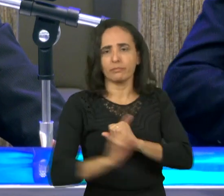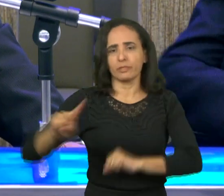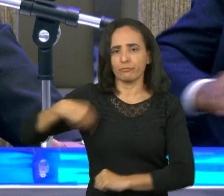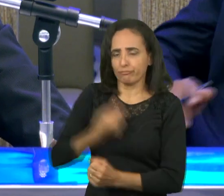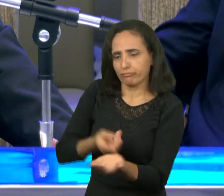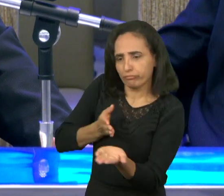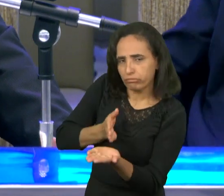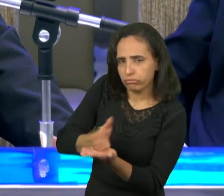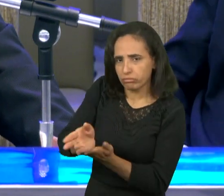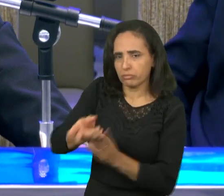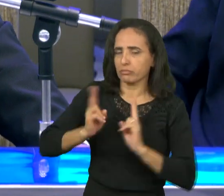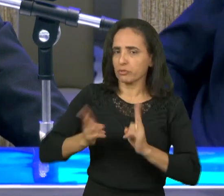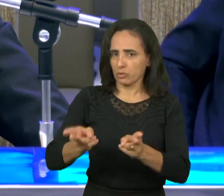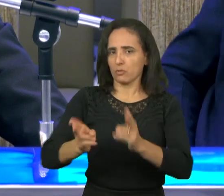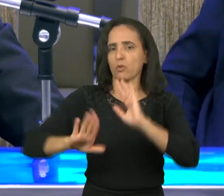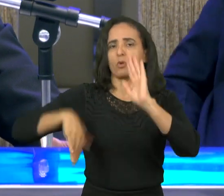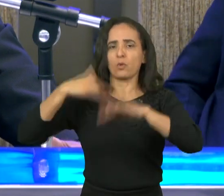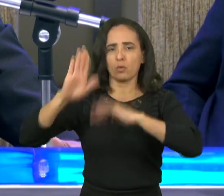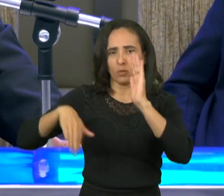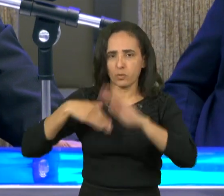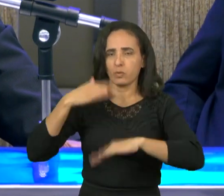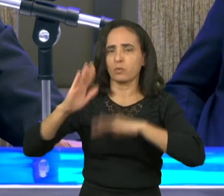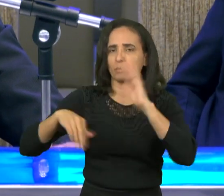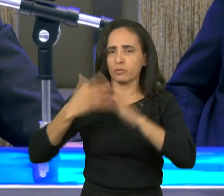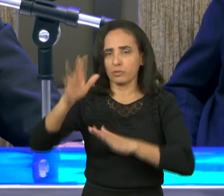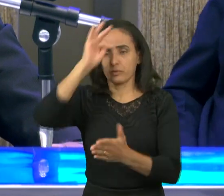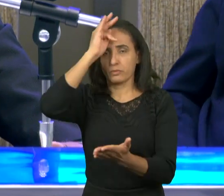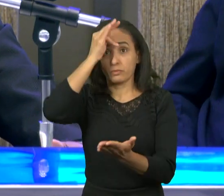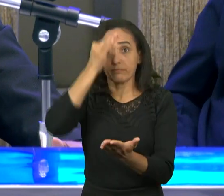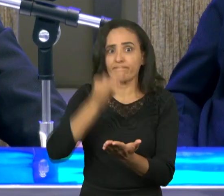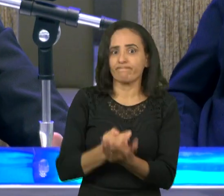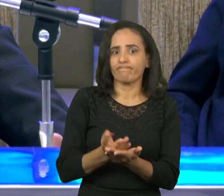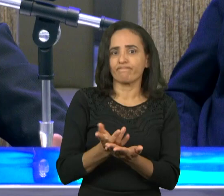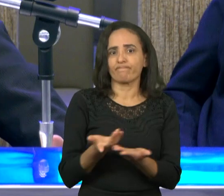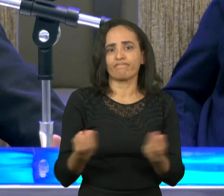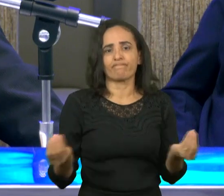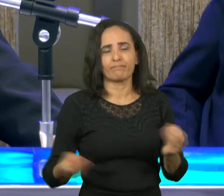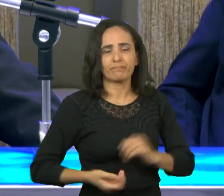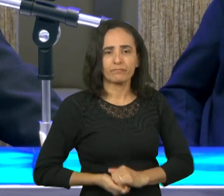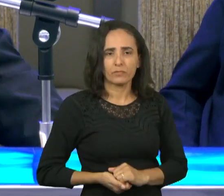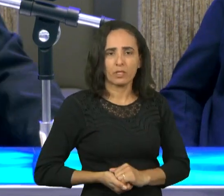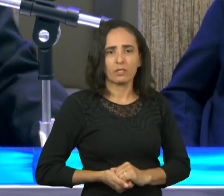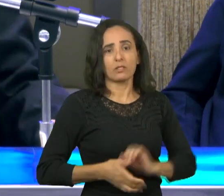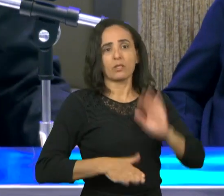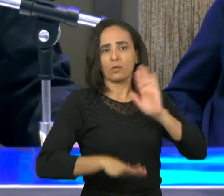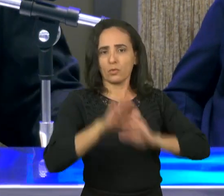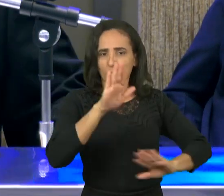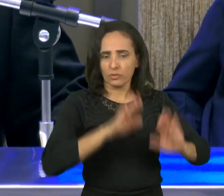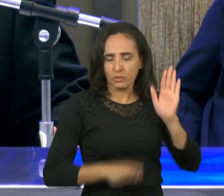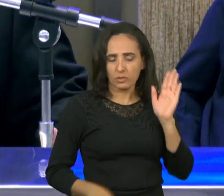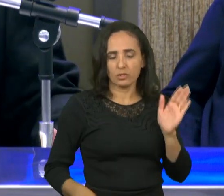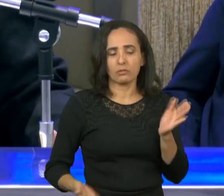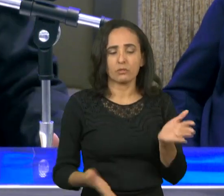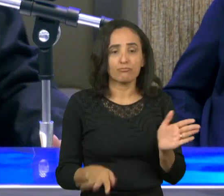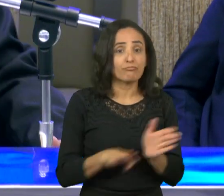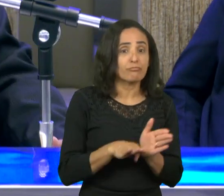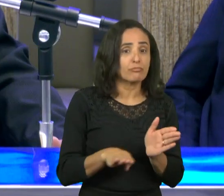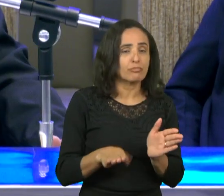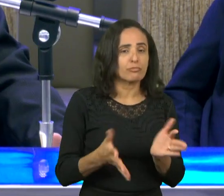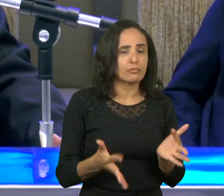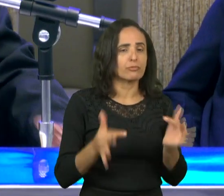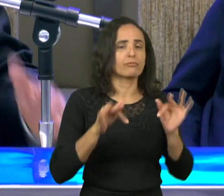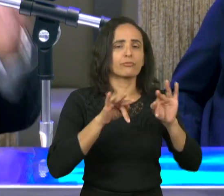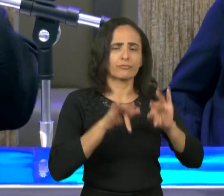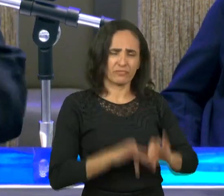irmãos a igreja vai caminhando pela fé o tempo do fim será um tempo difícil não é